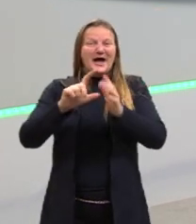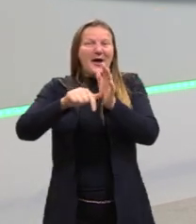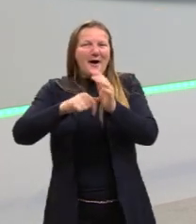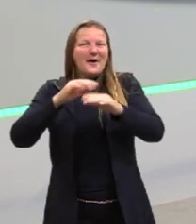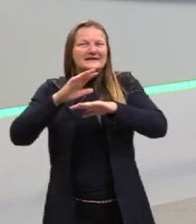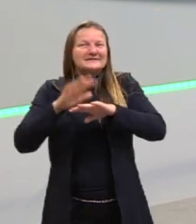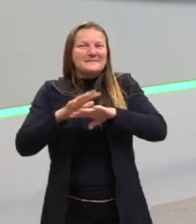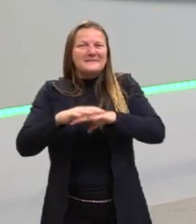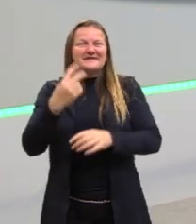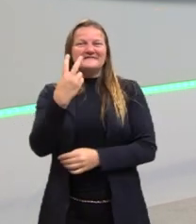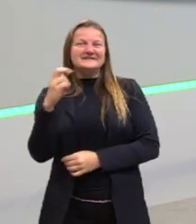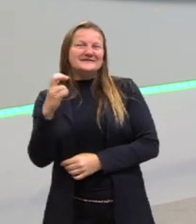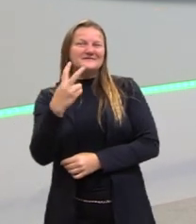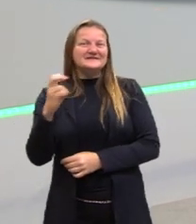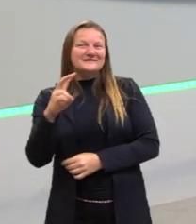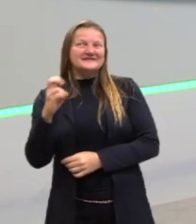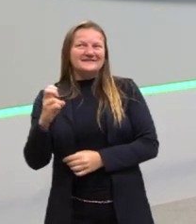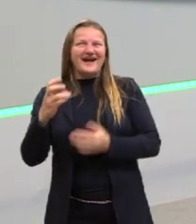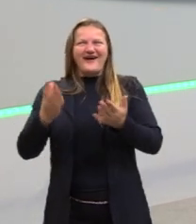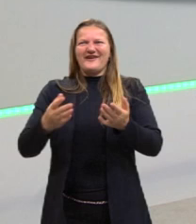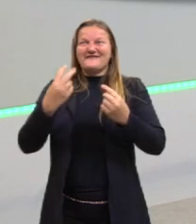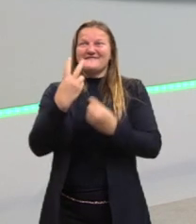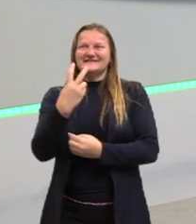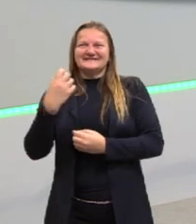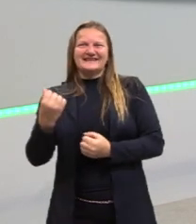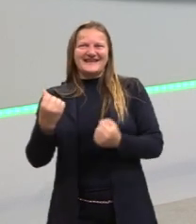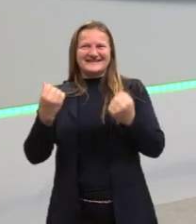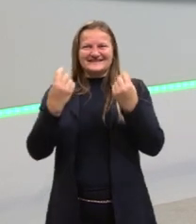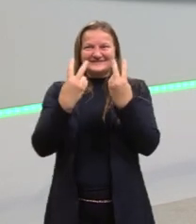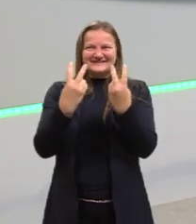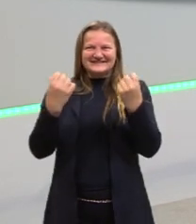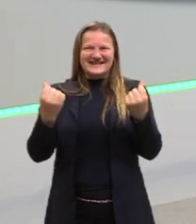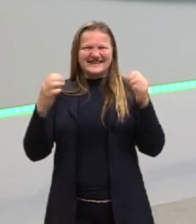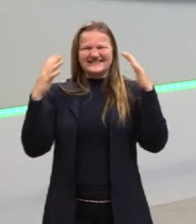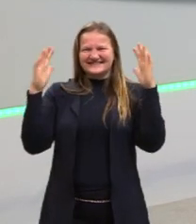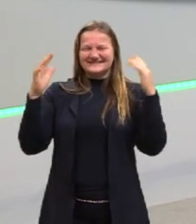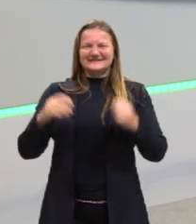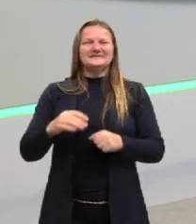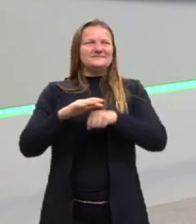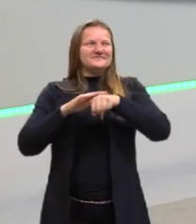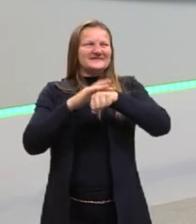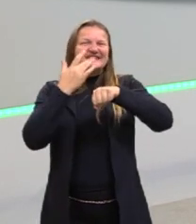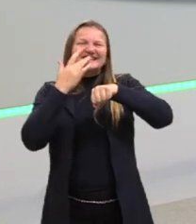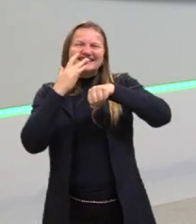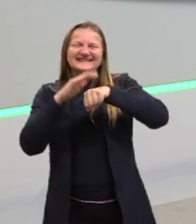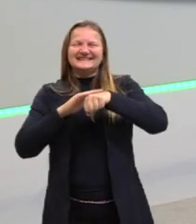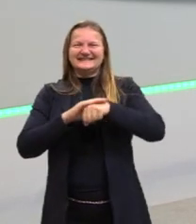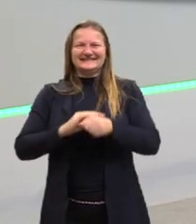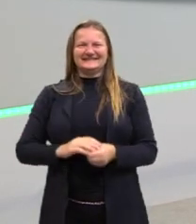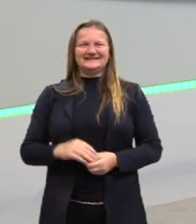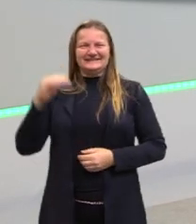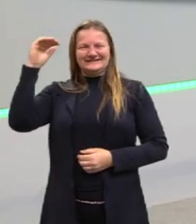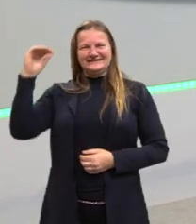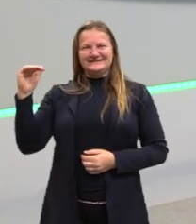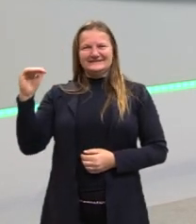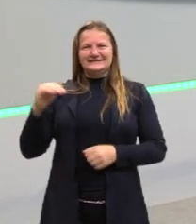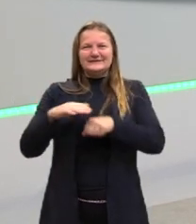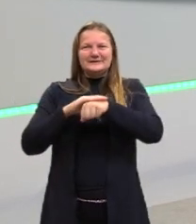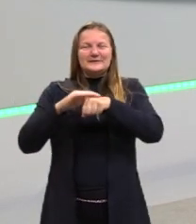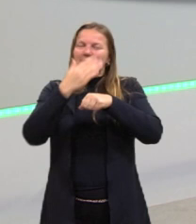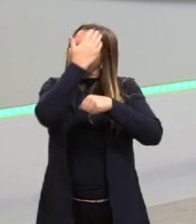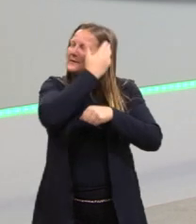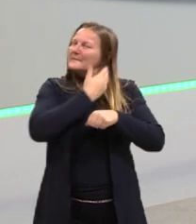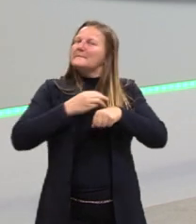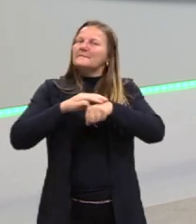Sempre com 25 anos, completei 26 anos. Eu sou branca, de baixa estatura, cabelos castanhos